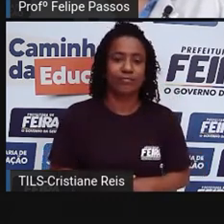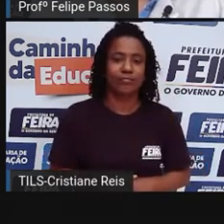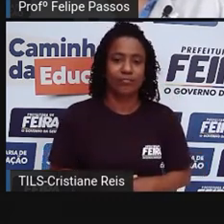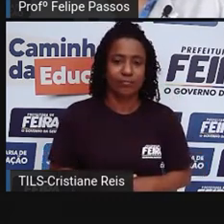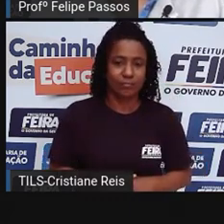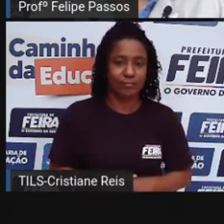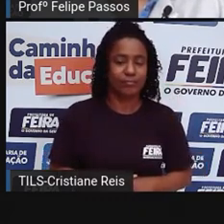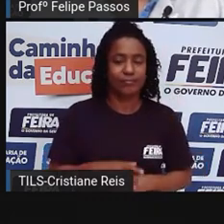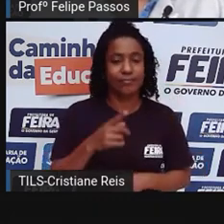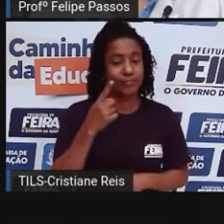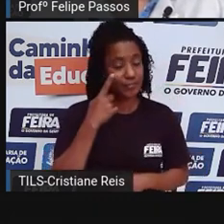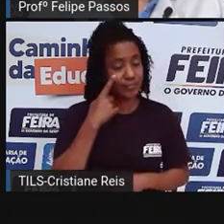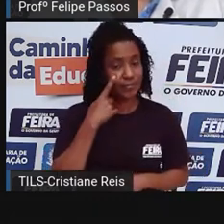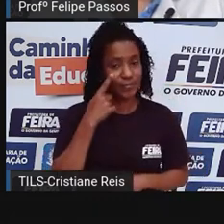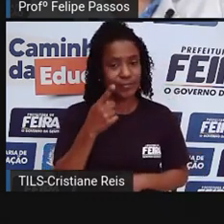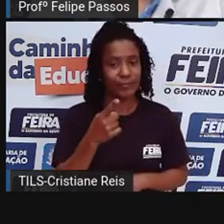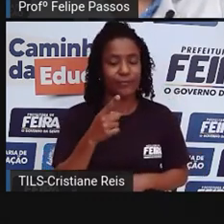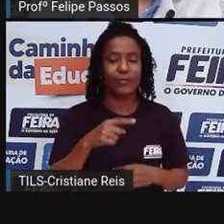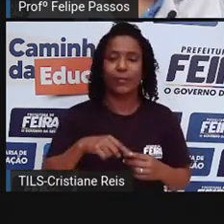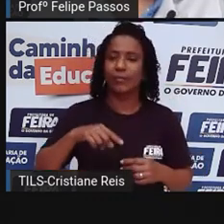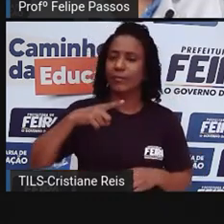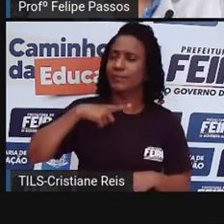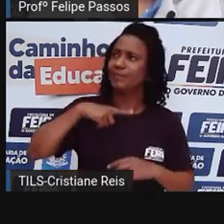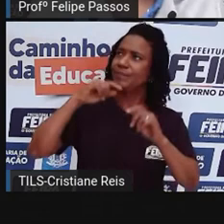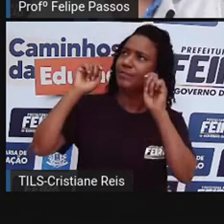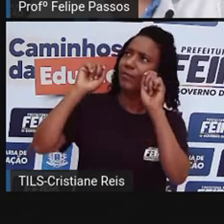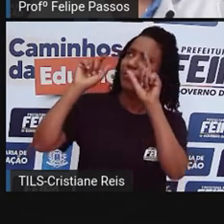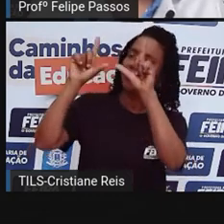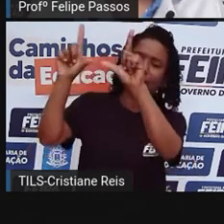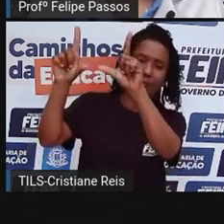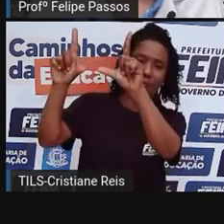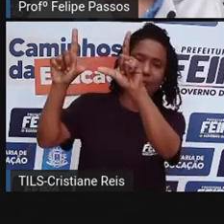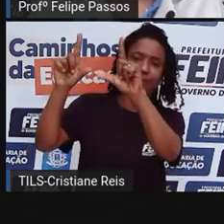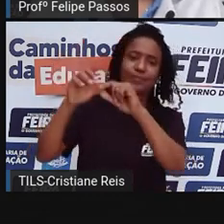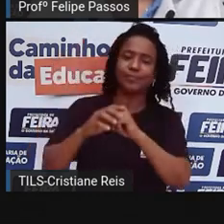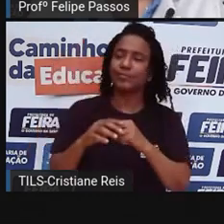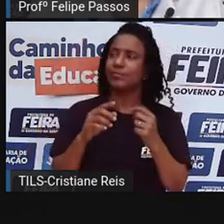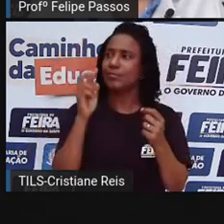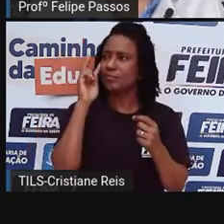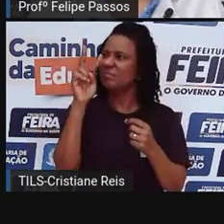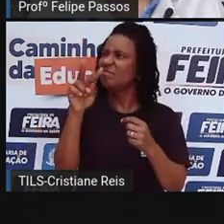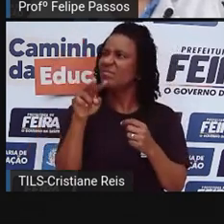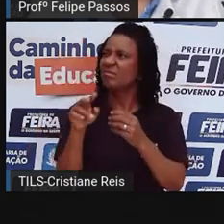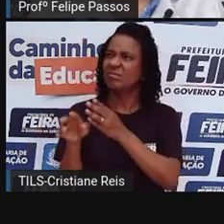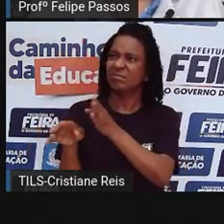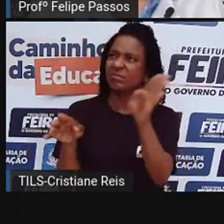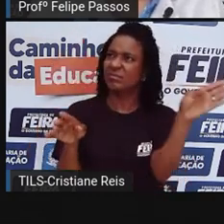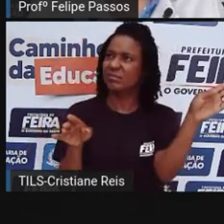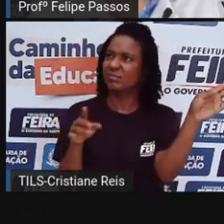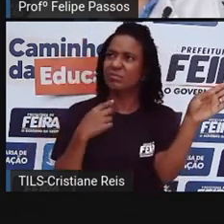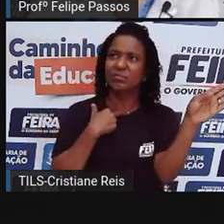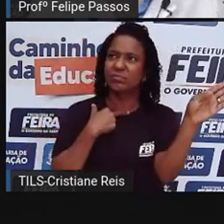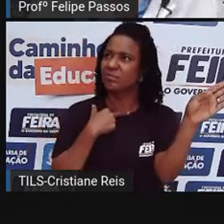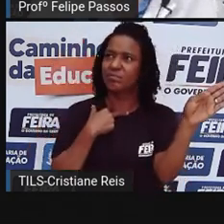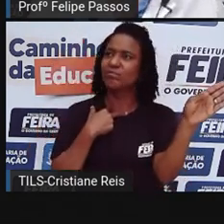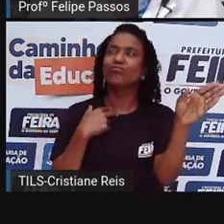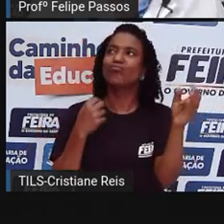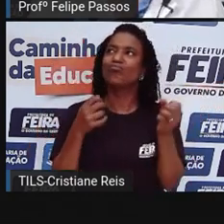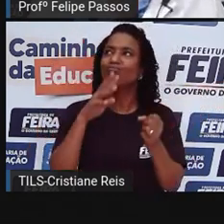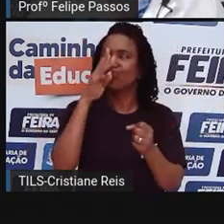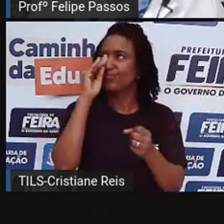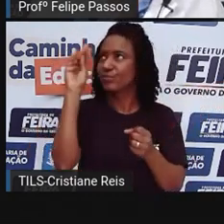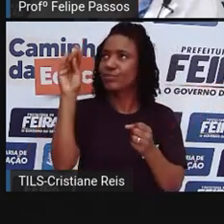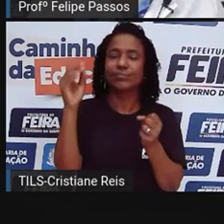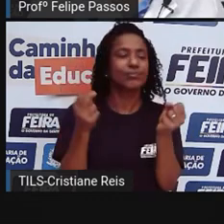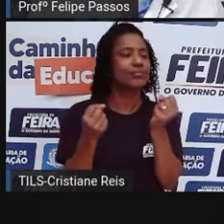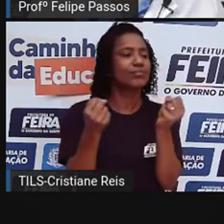sinalização vem em segundo lugar. Então, a placa está lá, mas a pessoa passa a batida. Velocidade, incompatível. E aí,